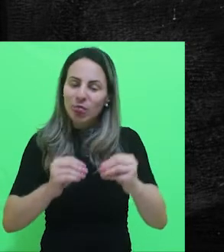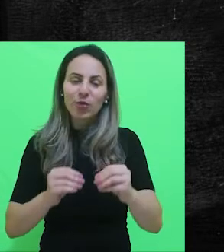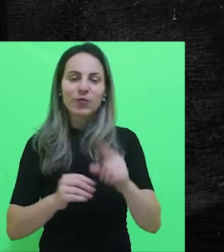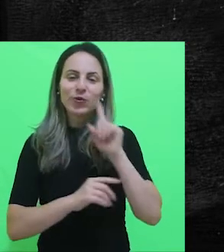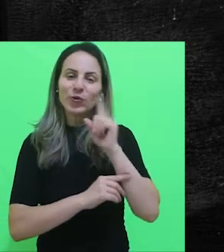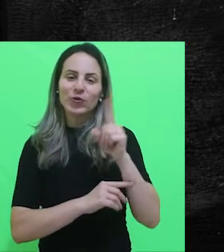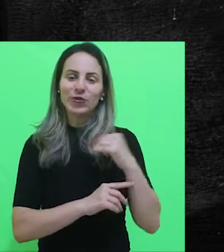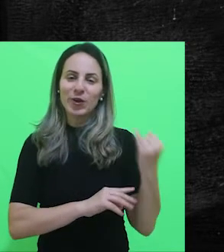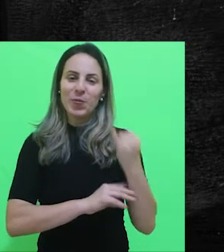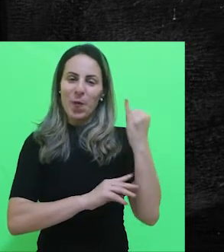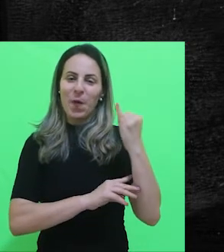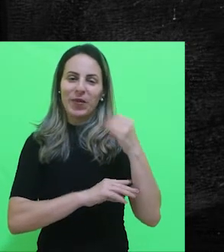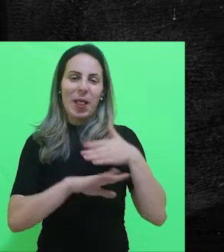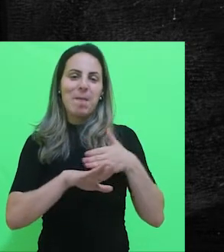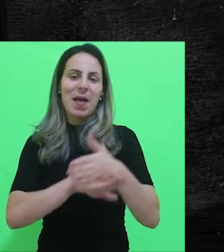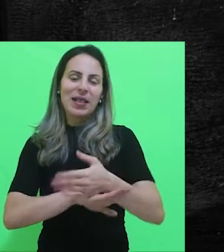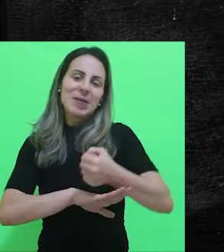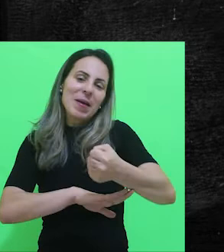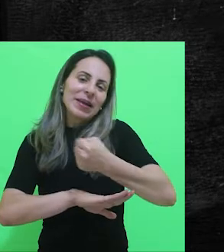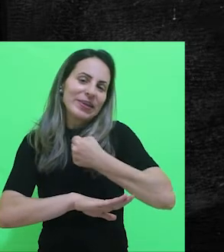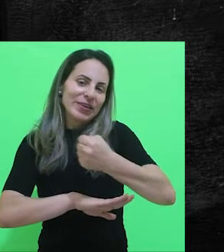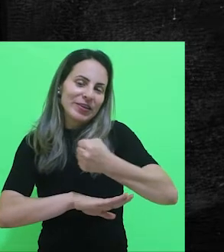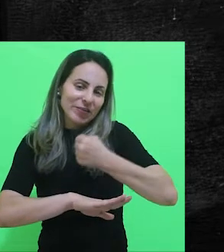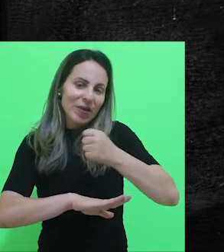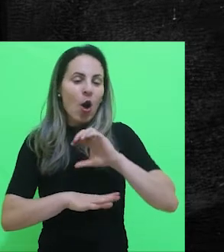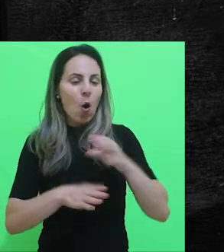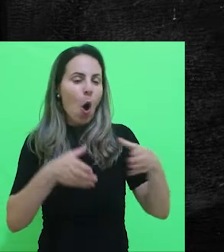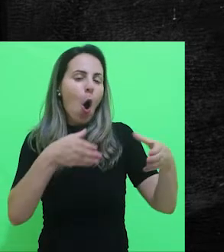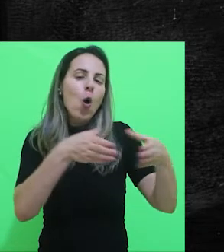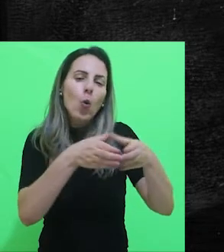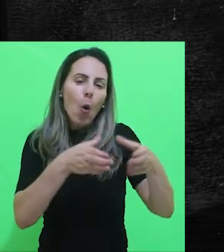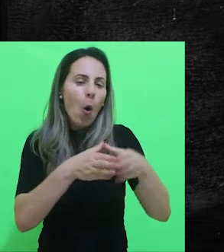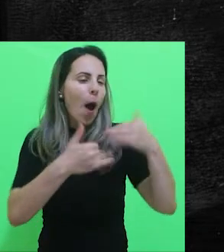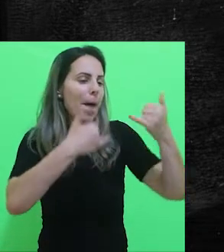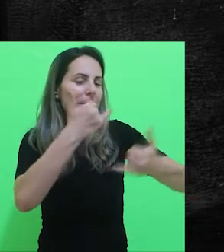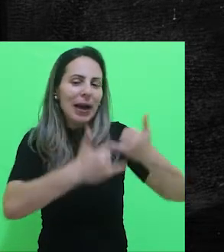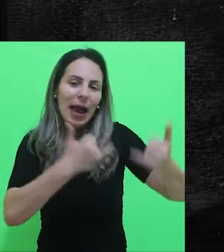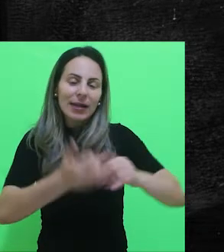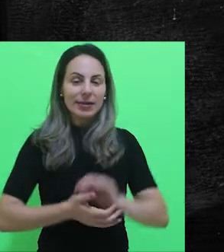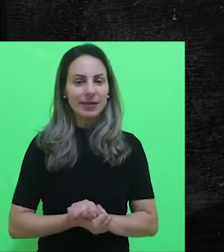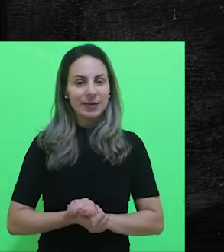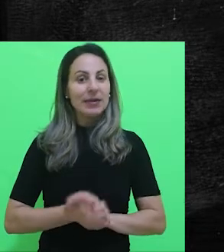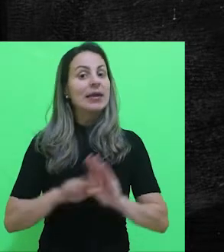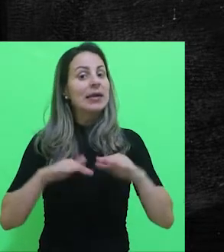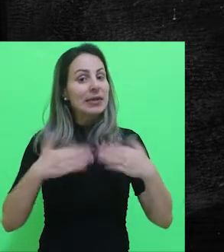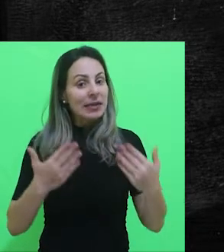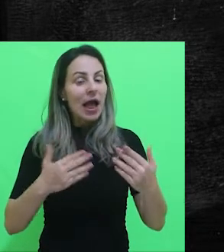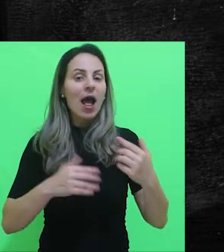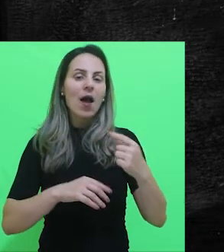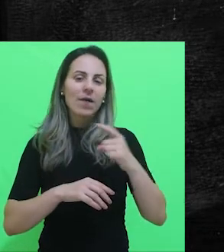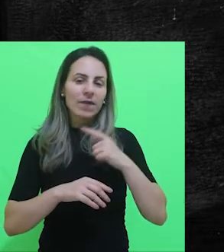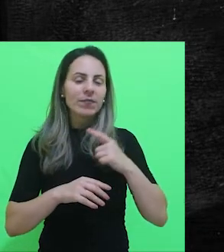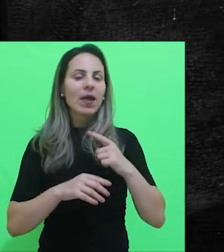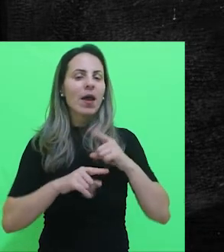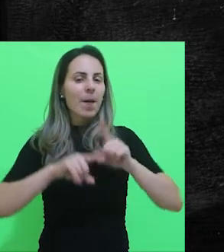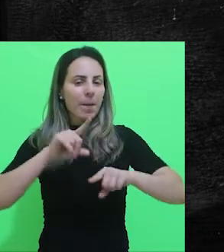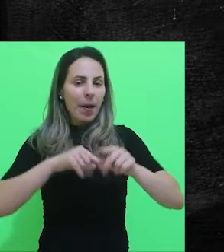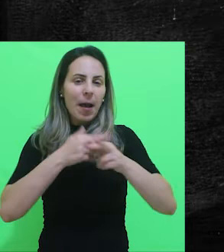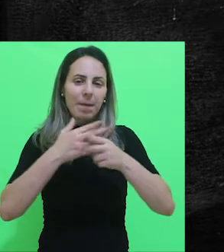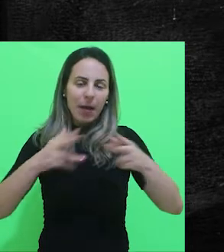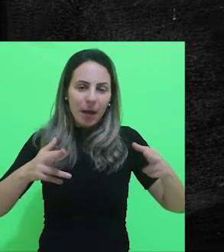importante de participar de uma entrevista ou de uma dinâmica de grupo, por exemplo. Então, esteja com os seus pertences